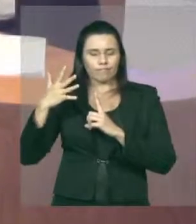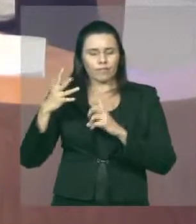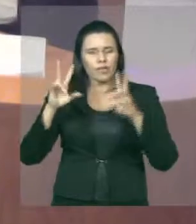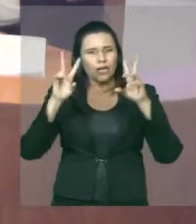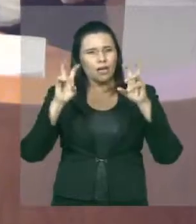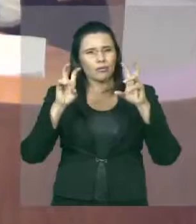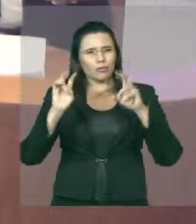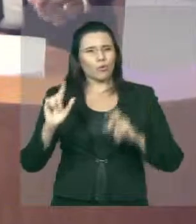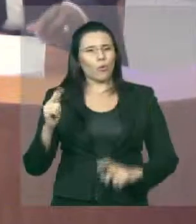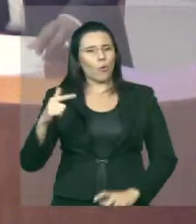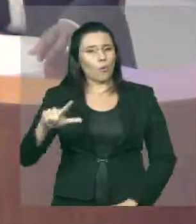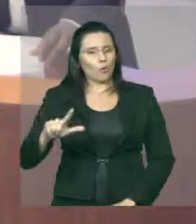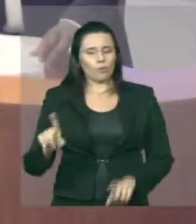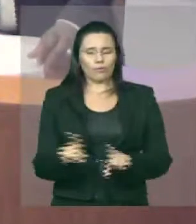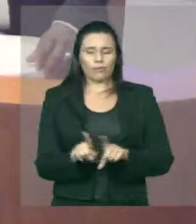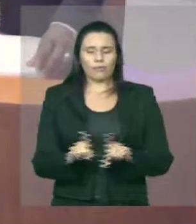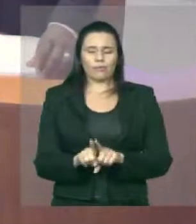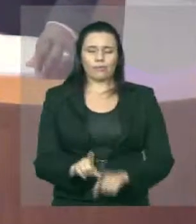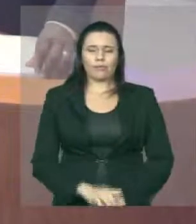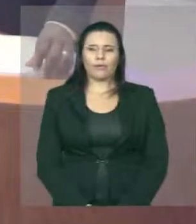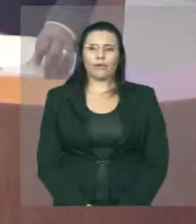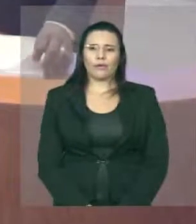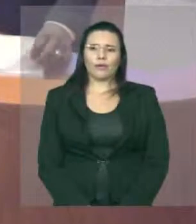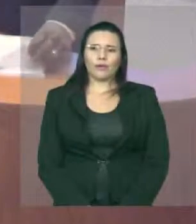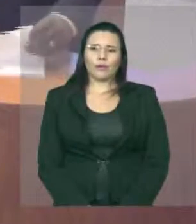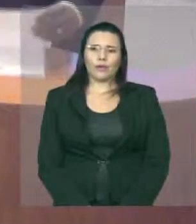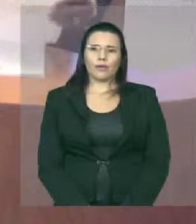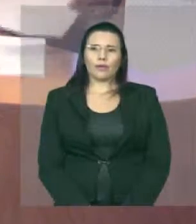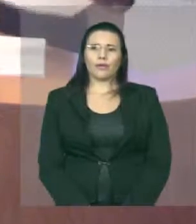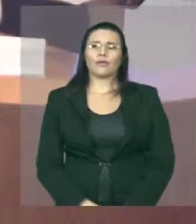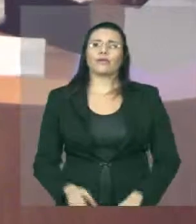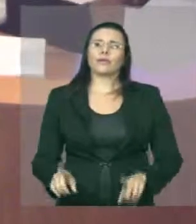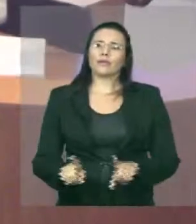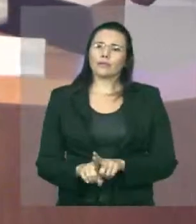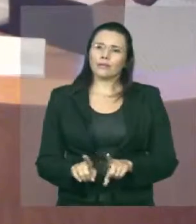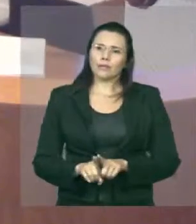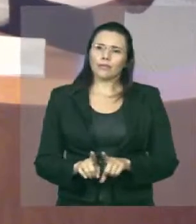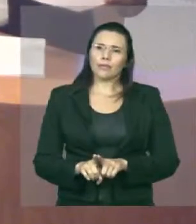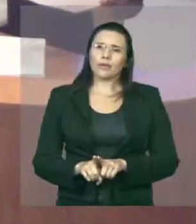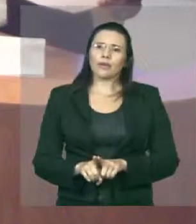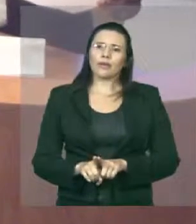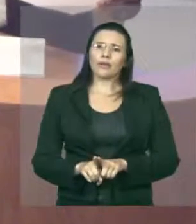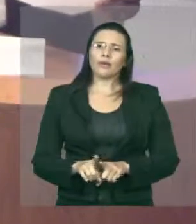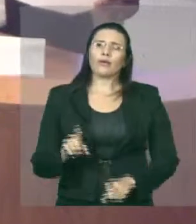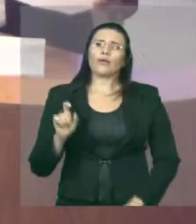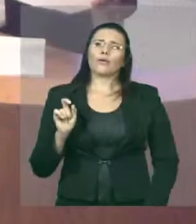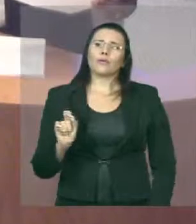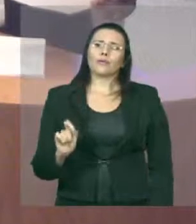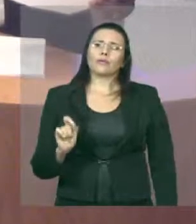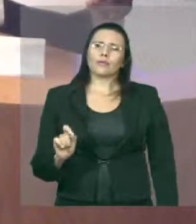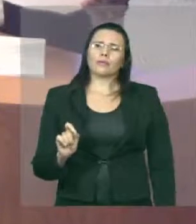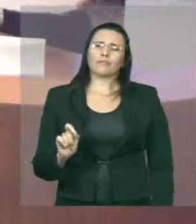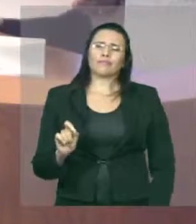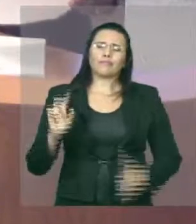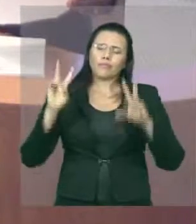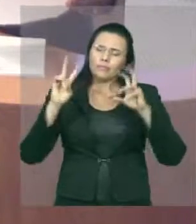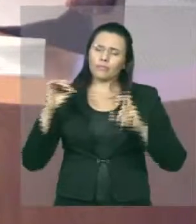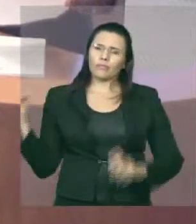é falar sobre a situação do soldado Diego ainda, que ainda repercute